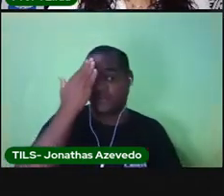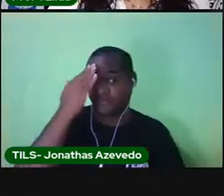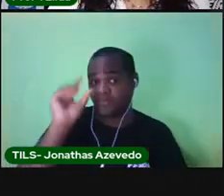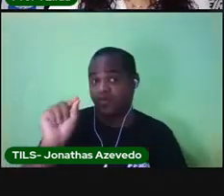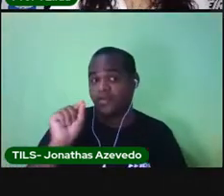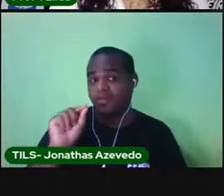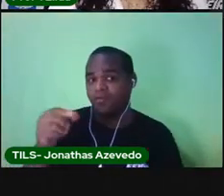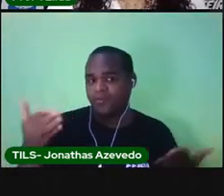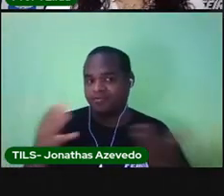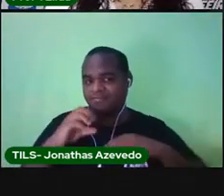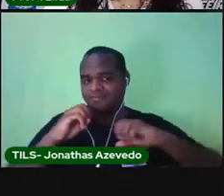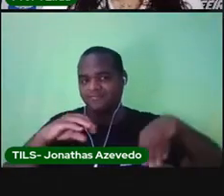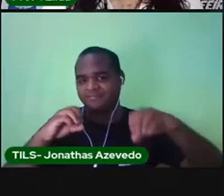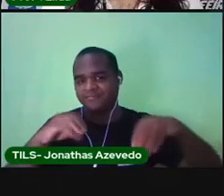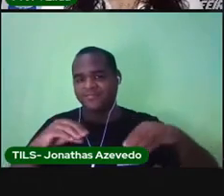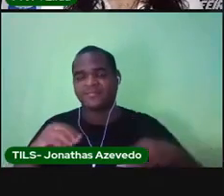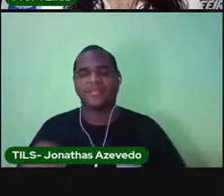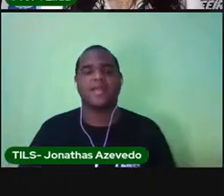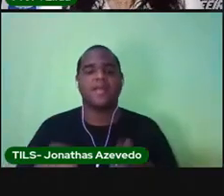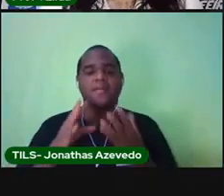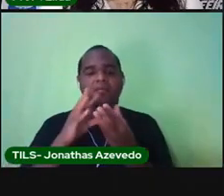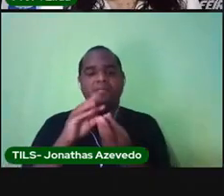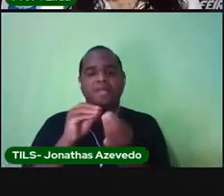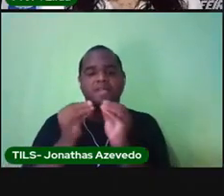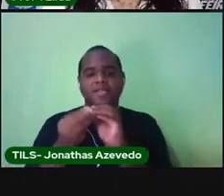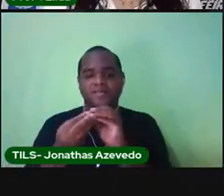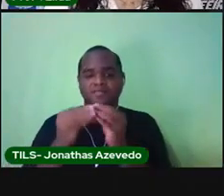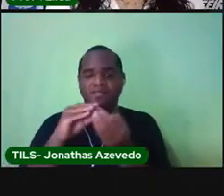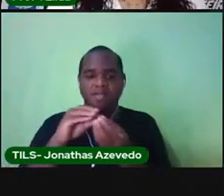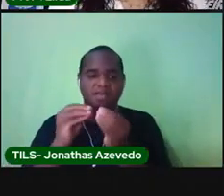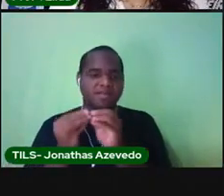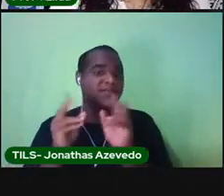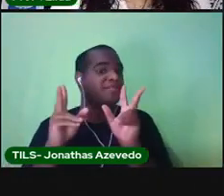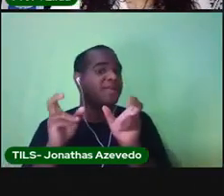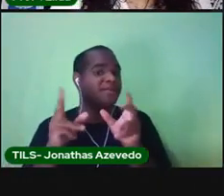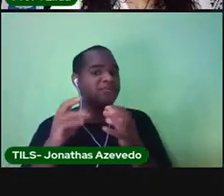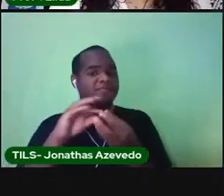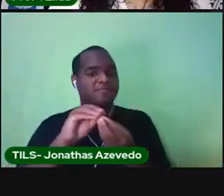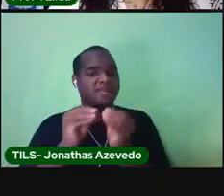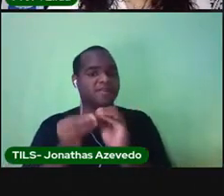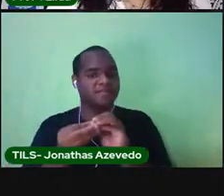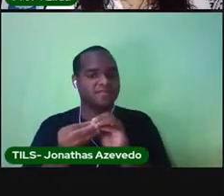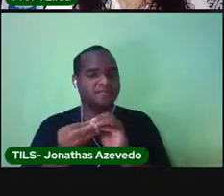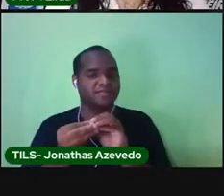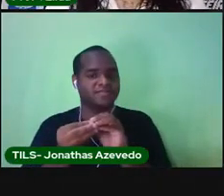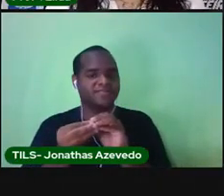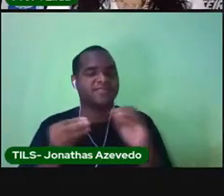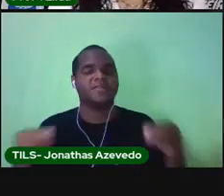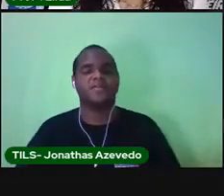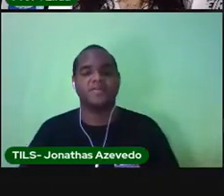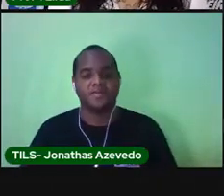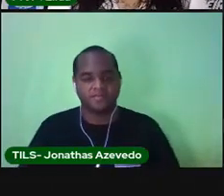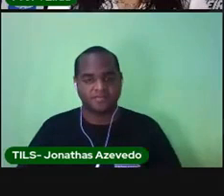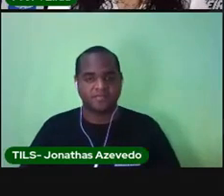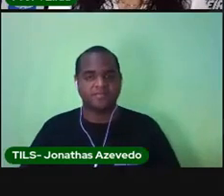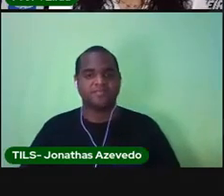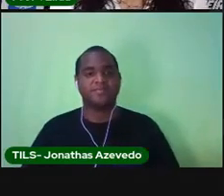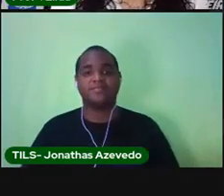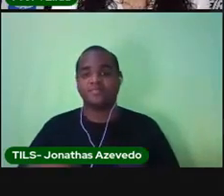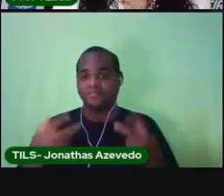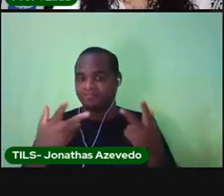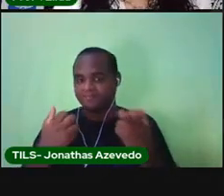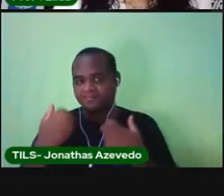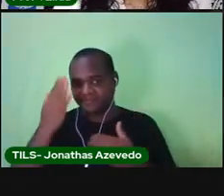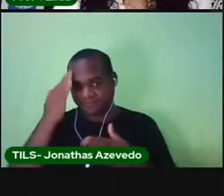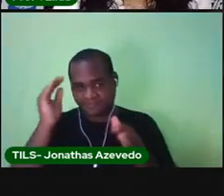aula hoje? É sobre bilhete. Vamos entender,